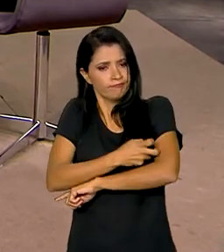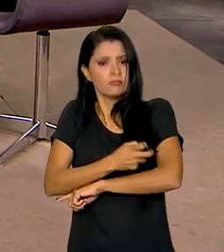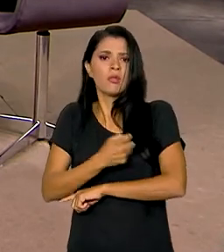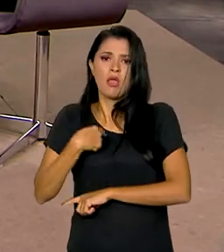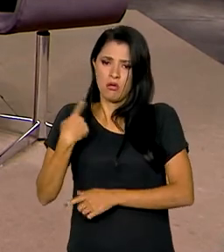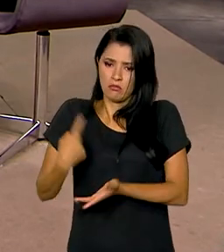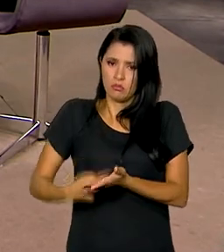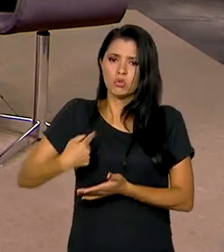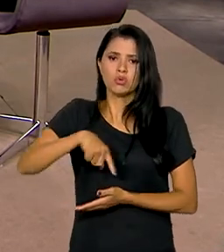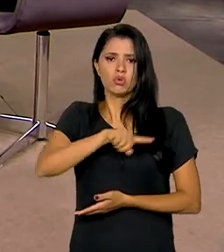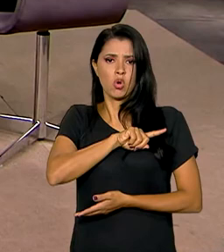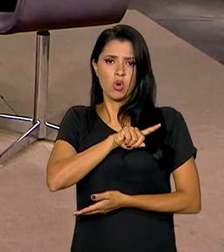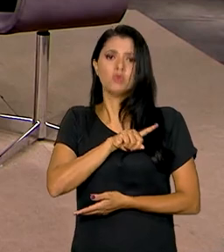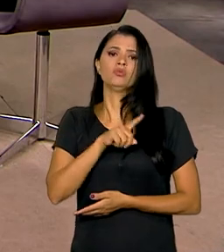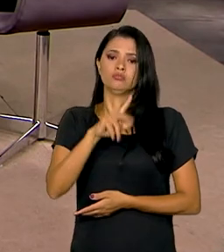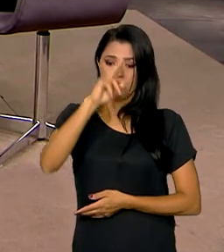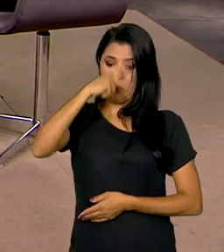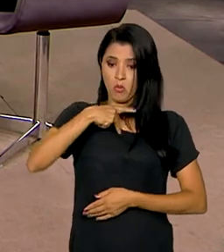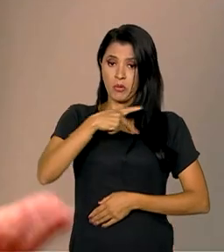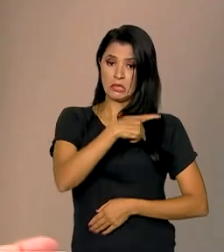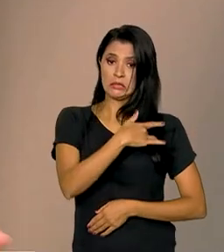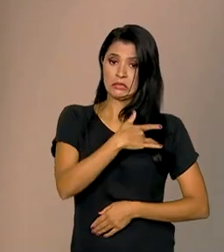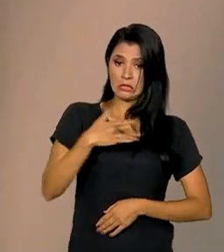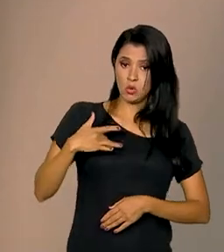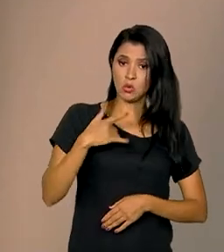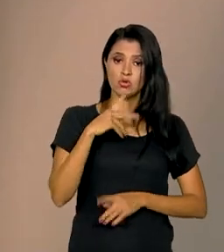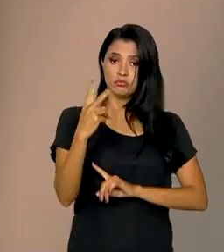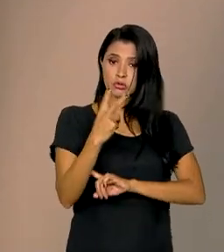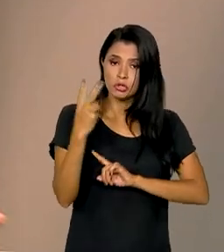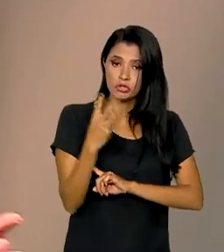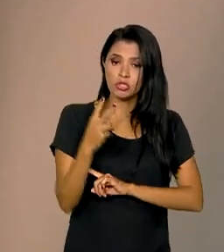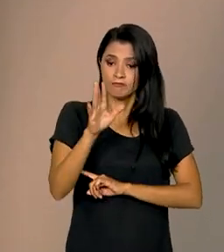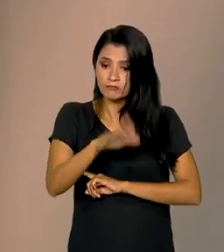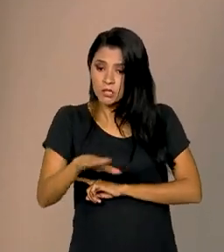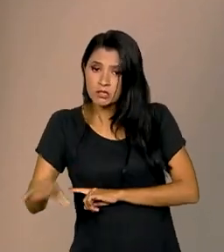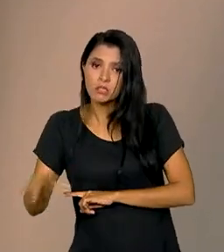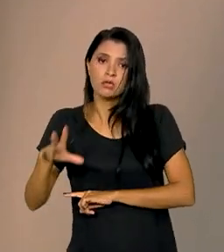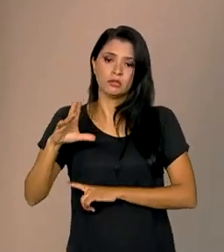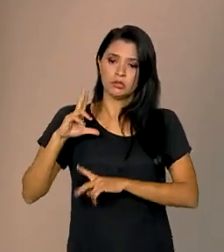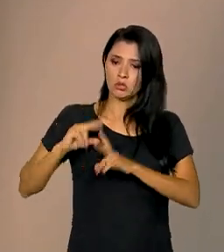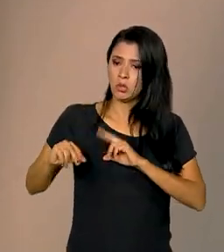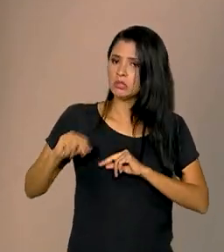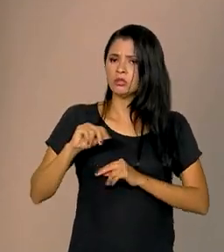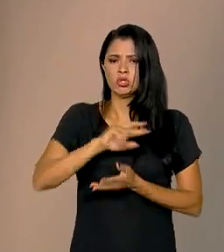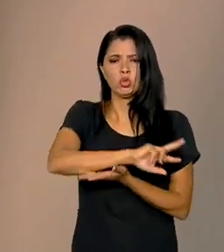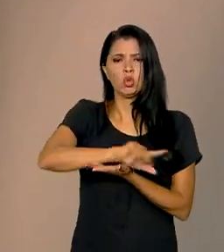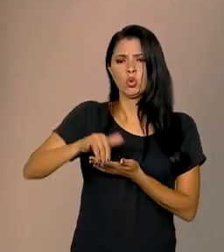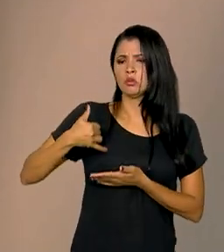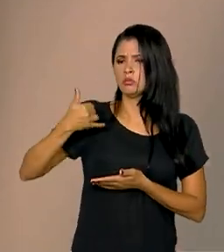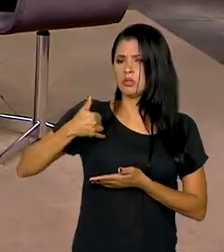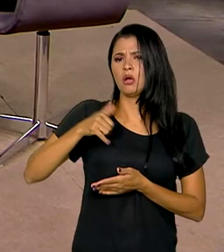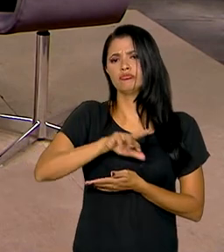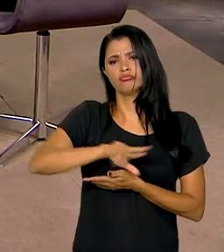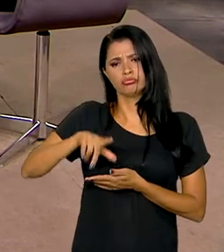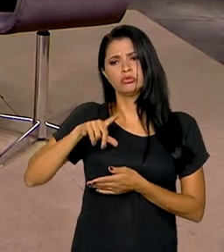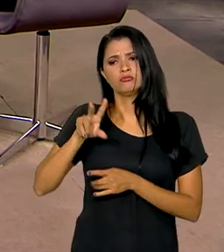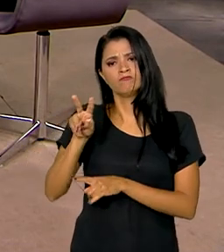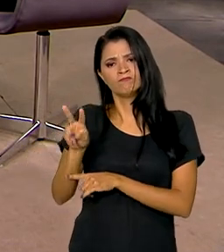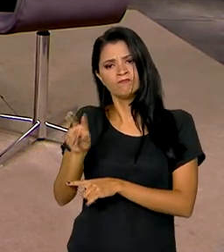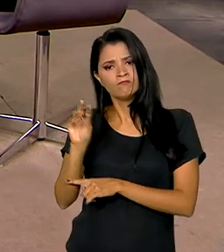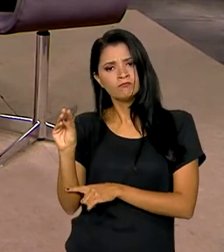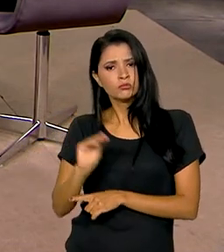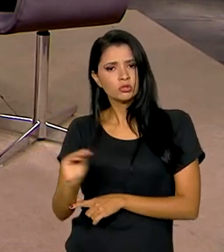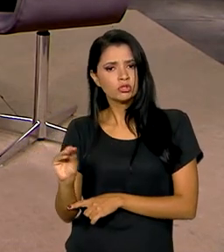proteger a nossa saúde, das crianças, dos adolescentes, de todas as faixas etárias. Ministra, o